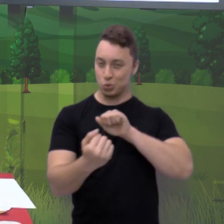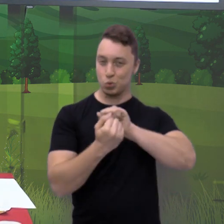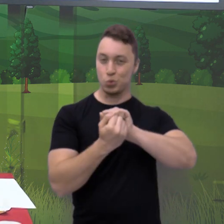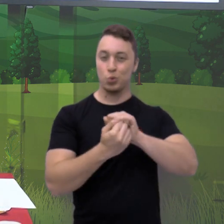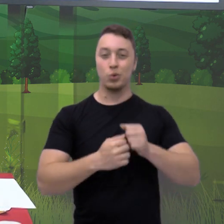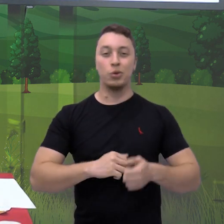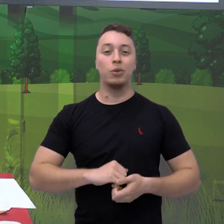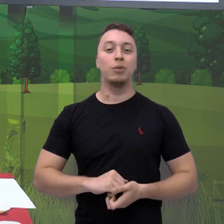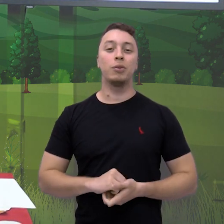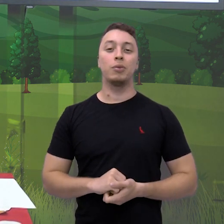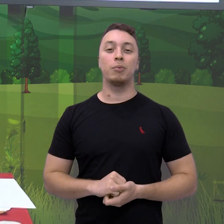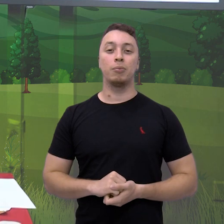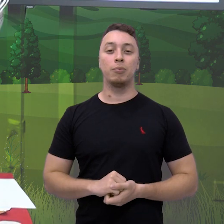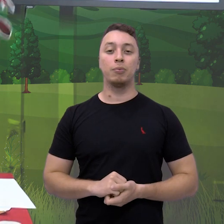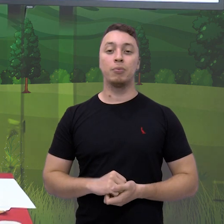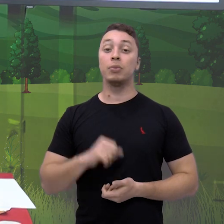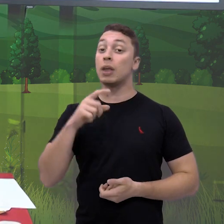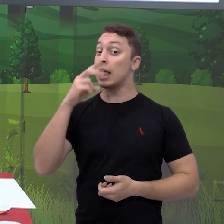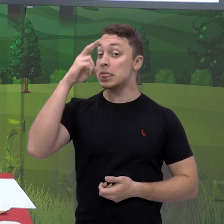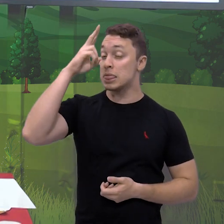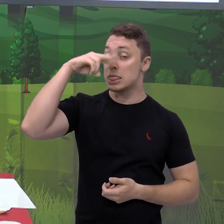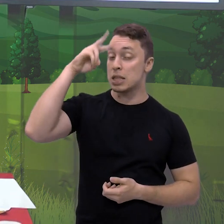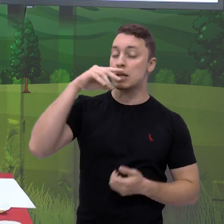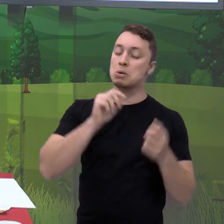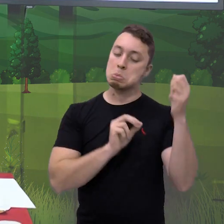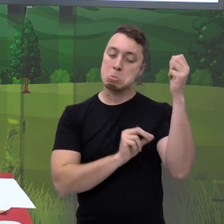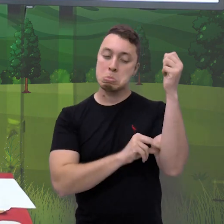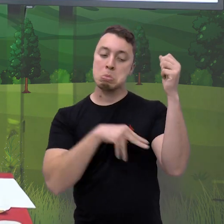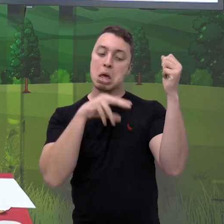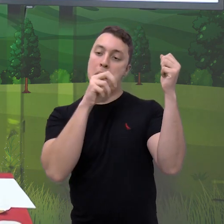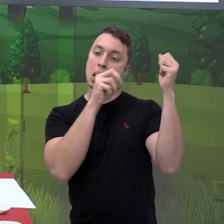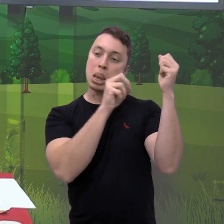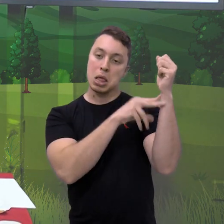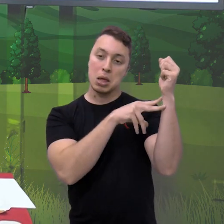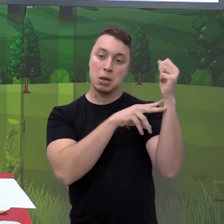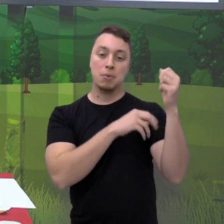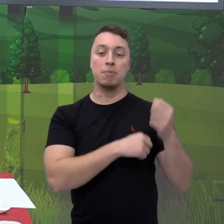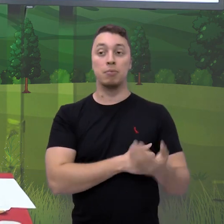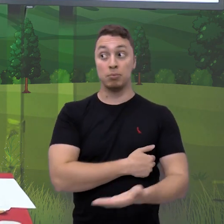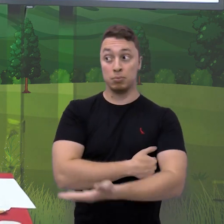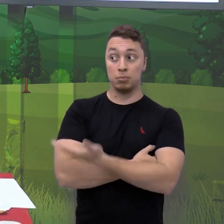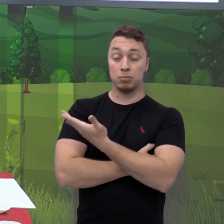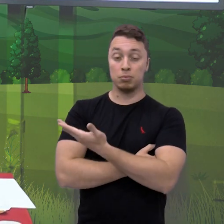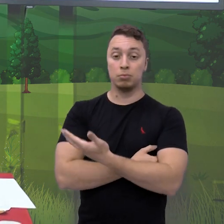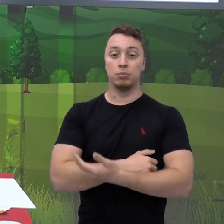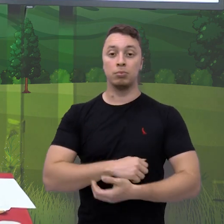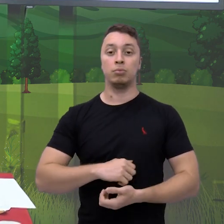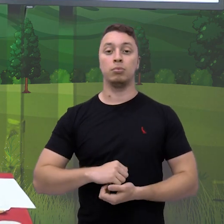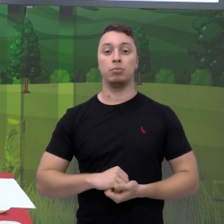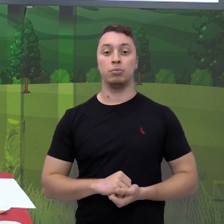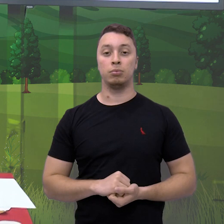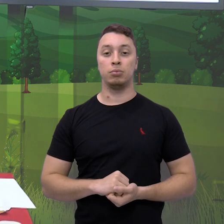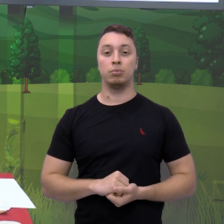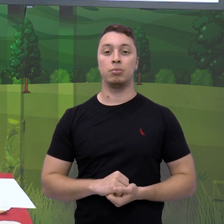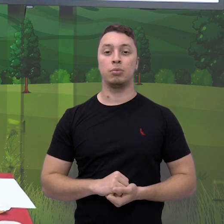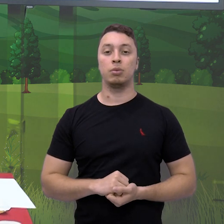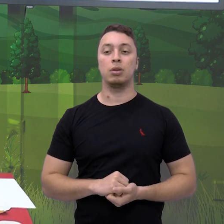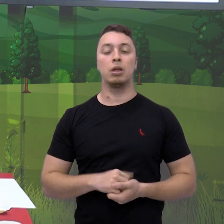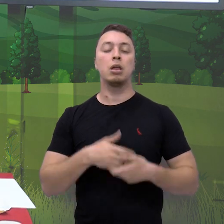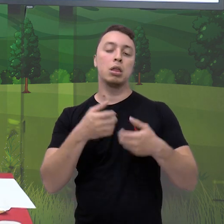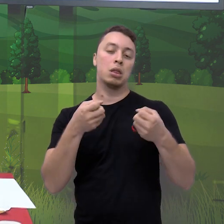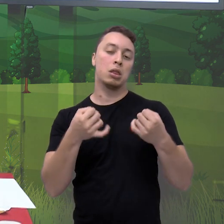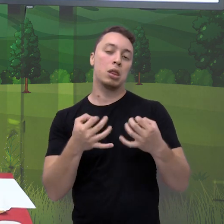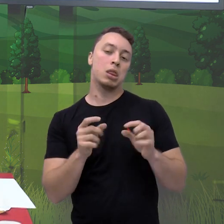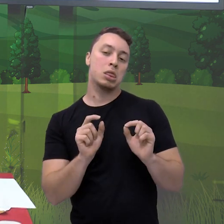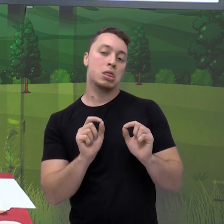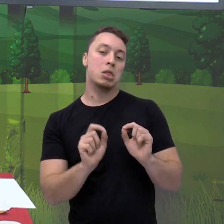tá bom? Essa história fala de uma cigarra, olha, deixa eu colocar ela aqui, e fala também